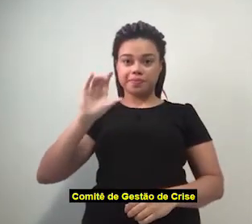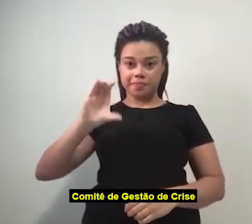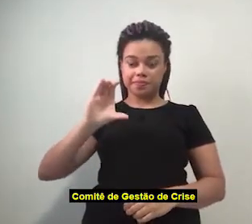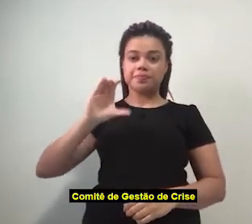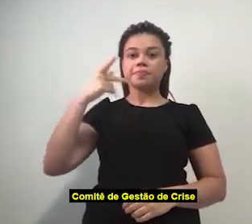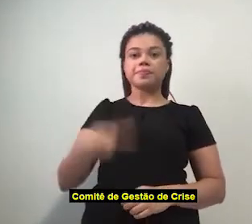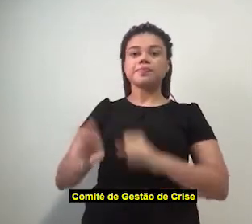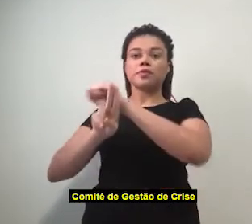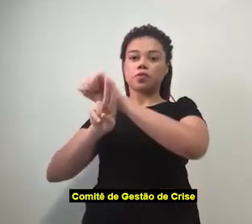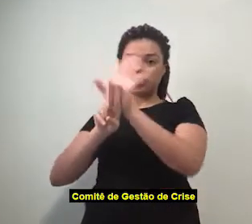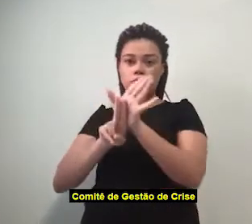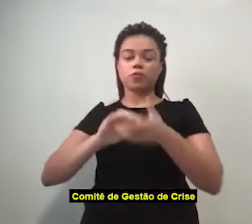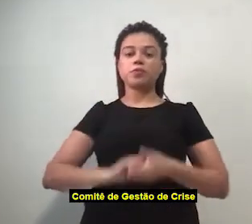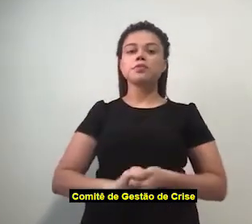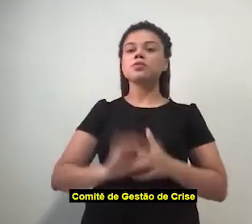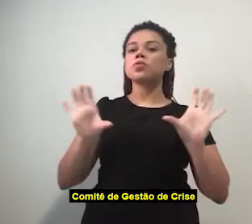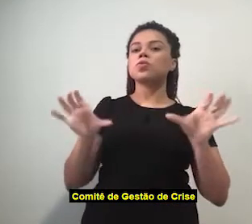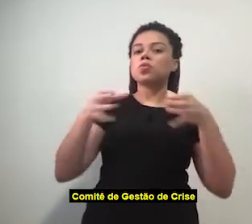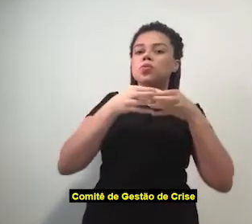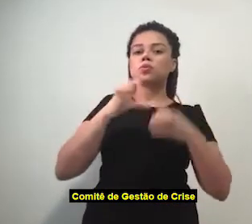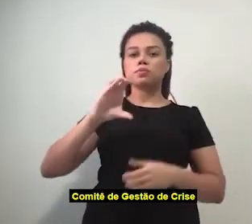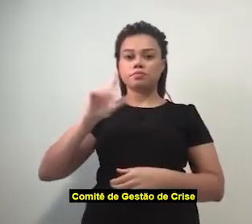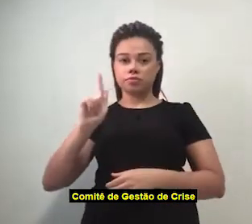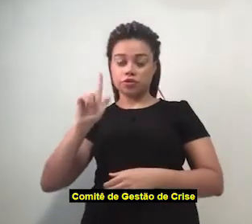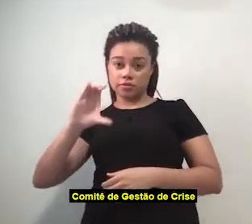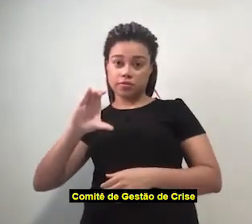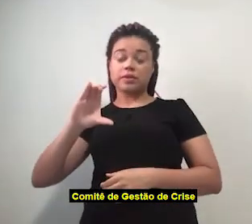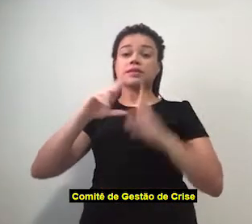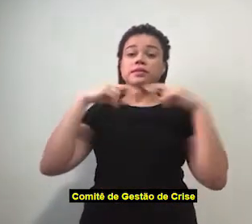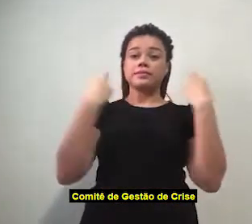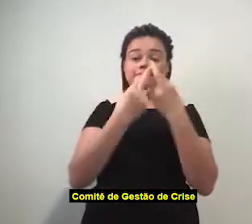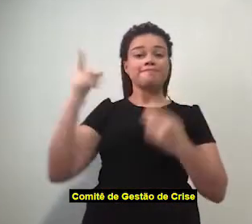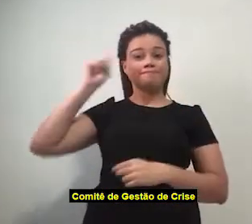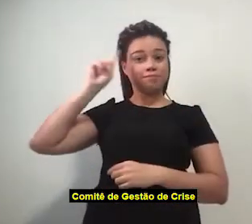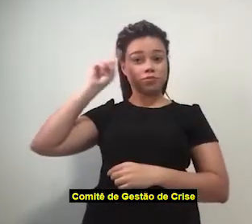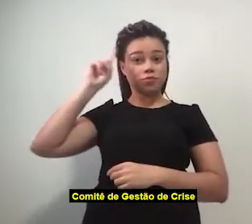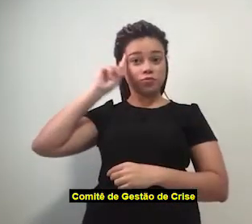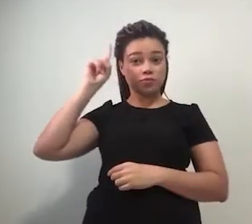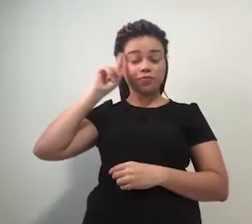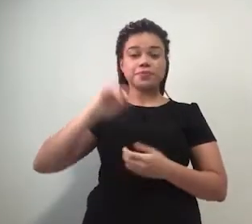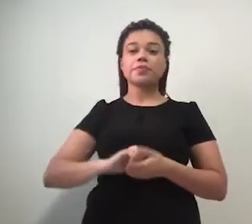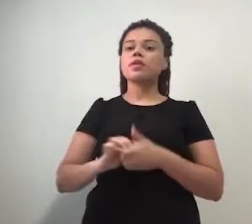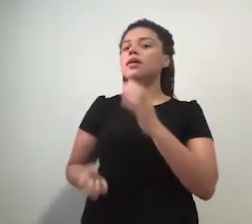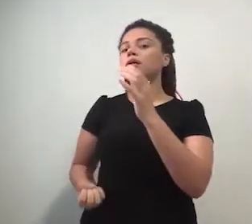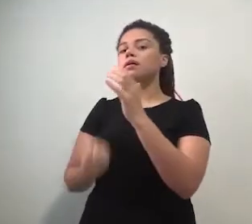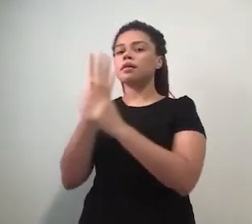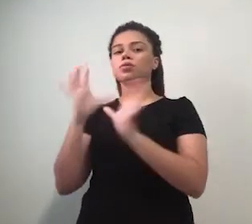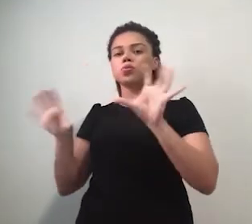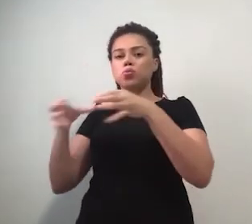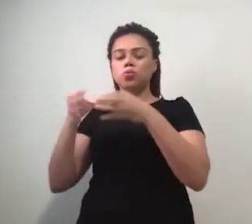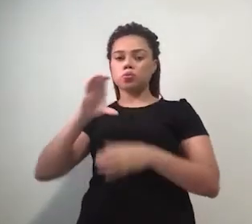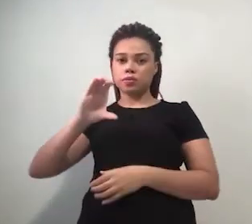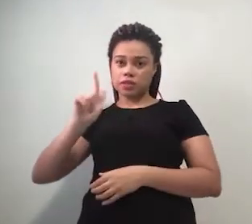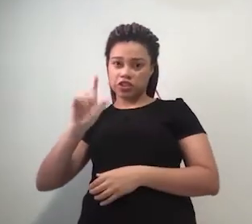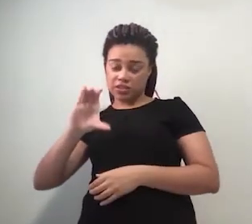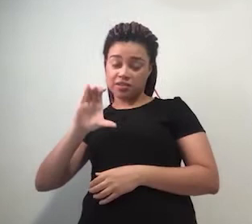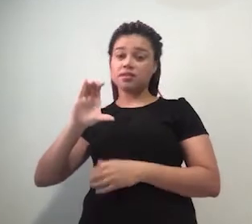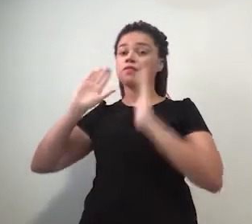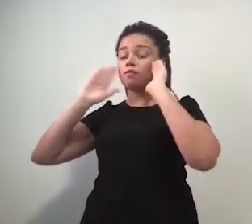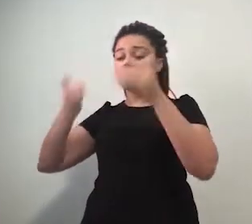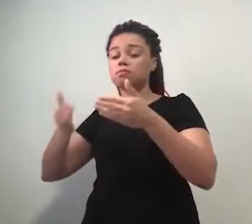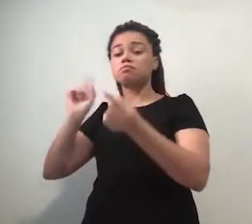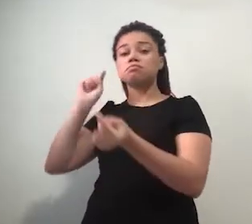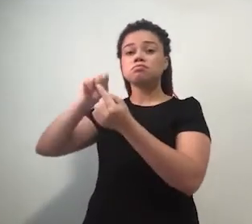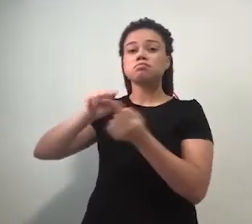que se reúne diariamente e que foi criado para discutir as demandas decorrentes dessa crise